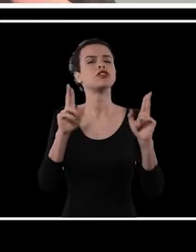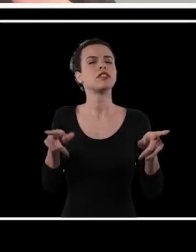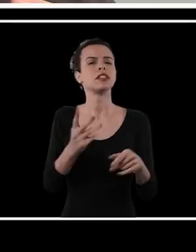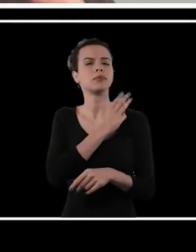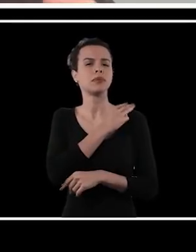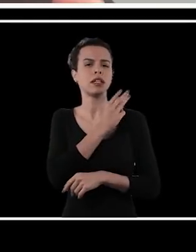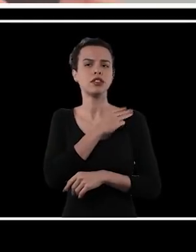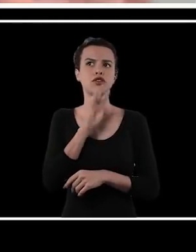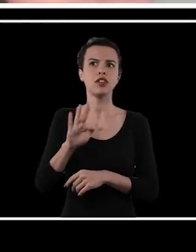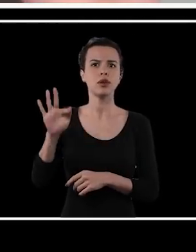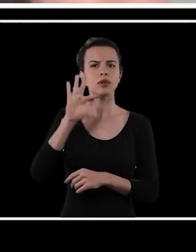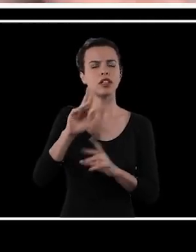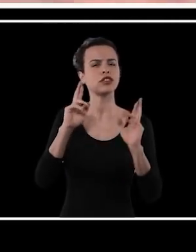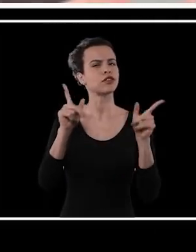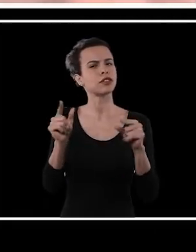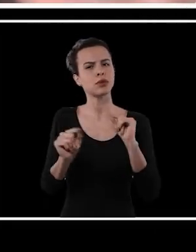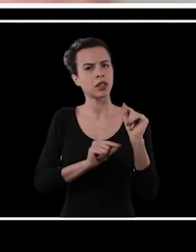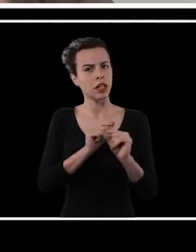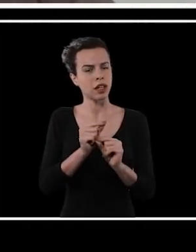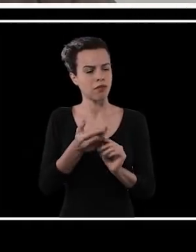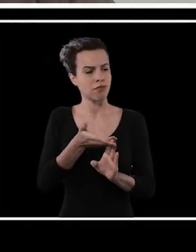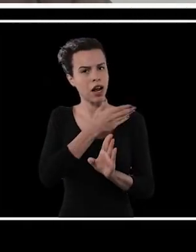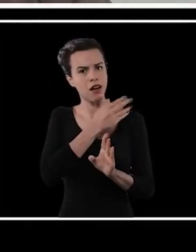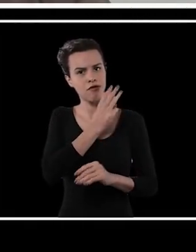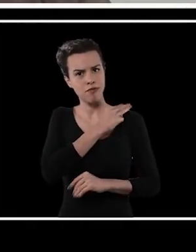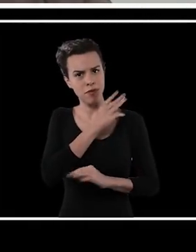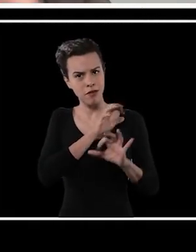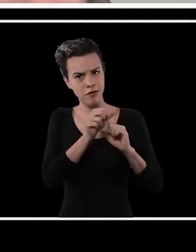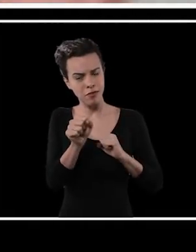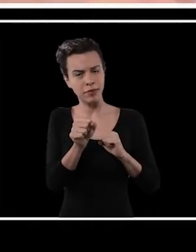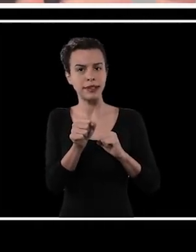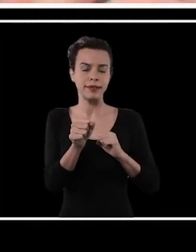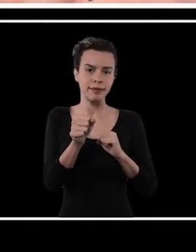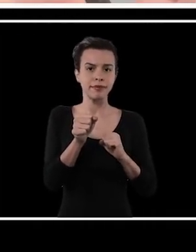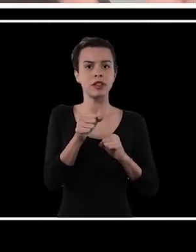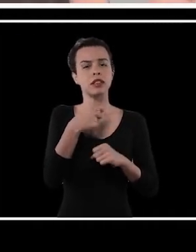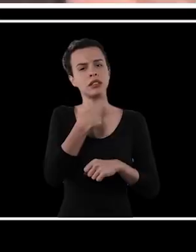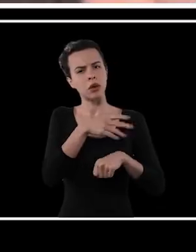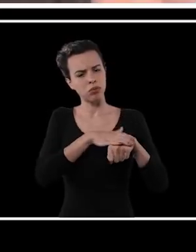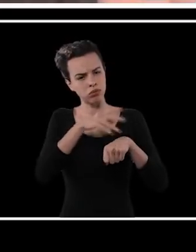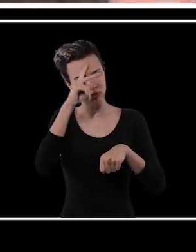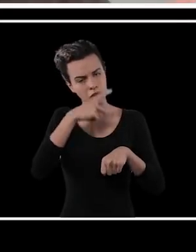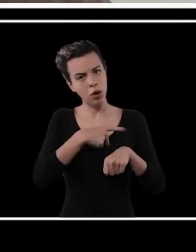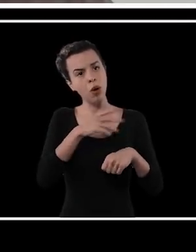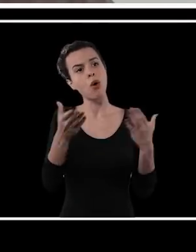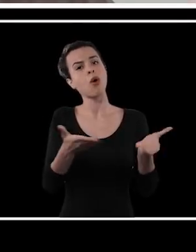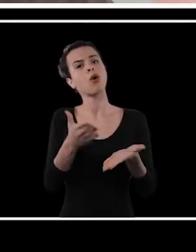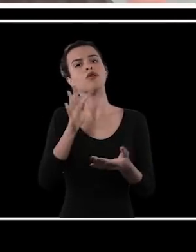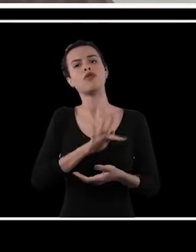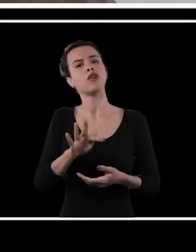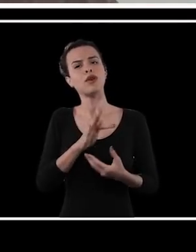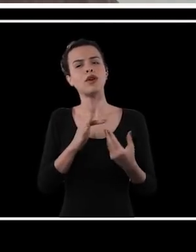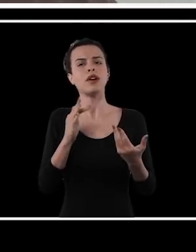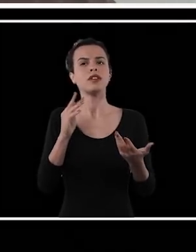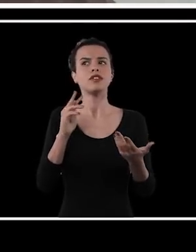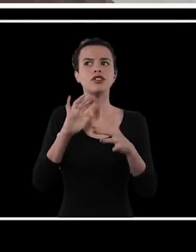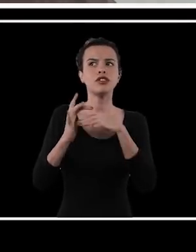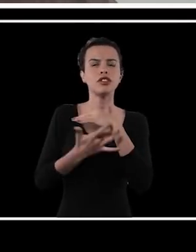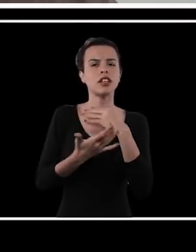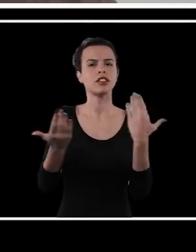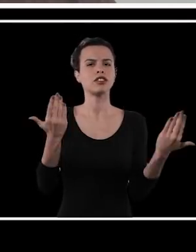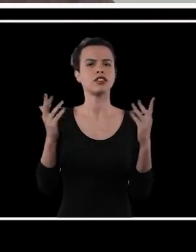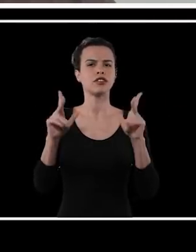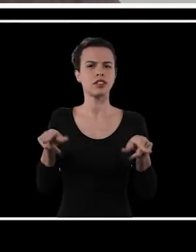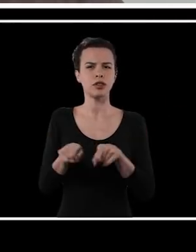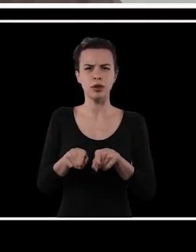como é que você vê essa diferença entre o ensino médio e o ensino superior agora? Entre o ensino médio que você teve, o que você teve que fazer por conta própria e o que você